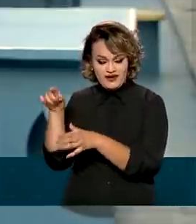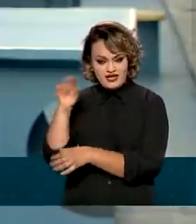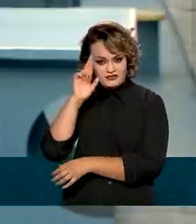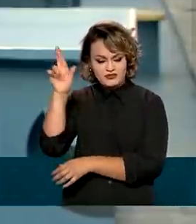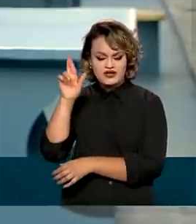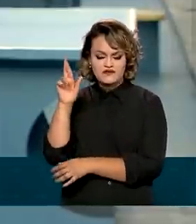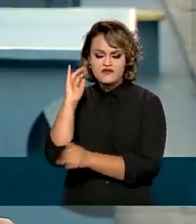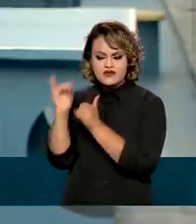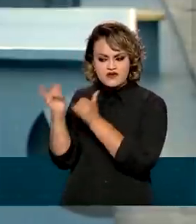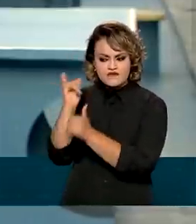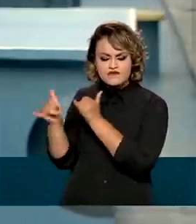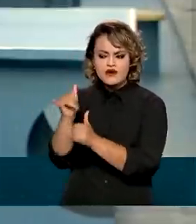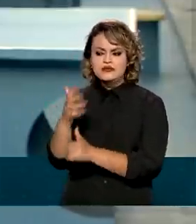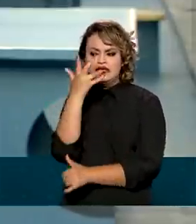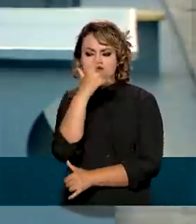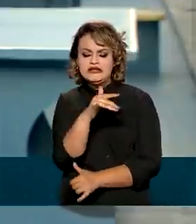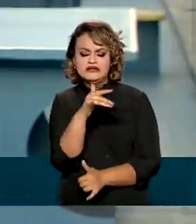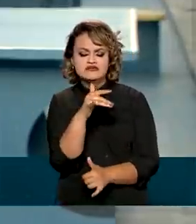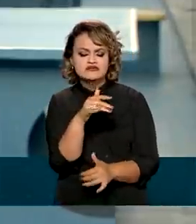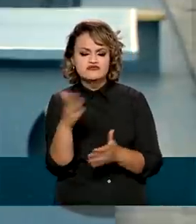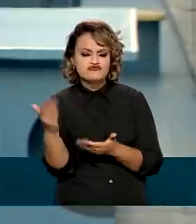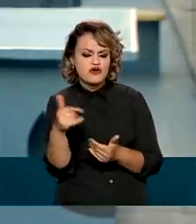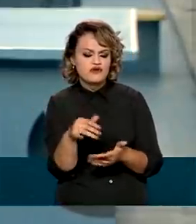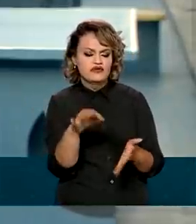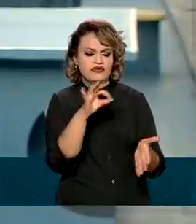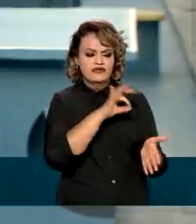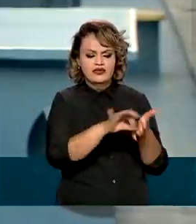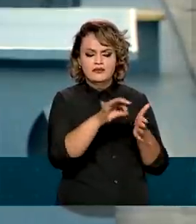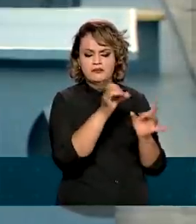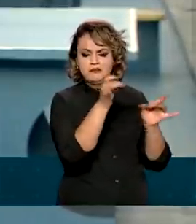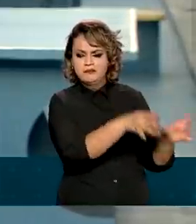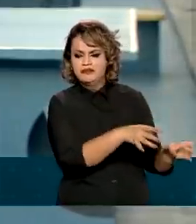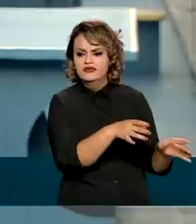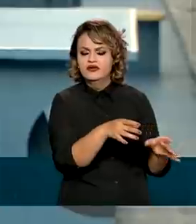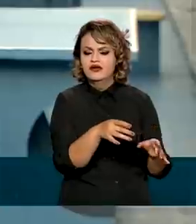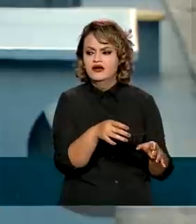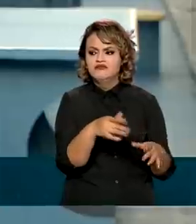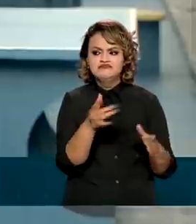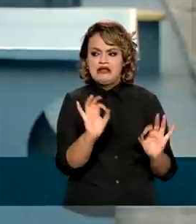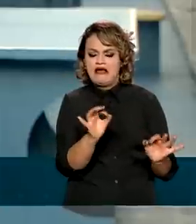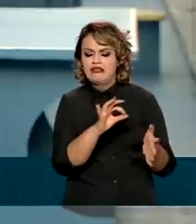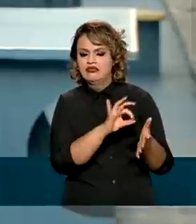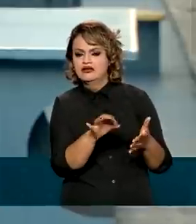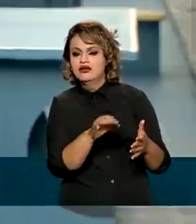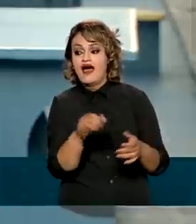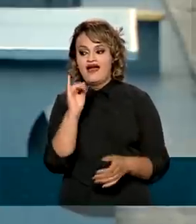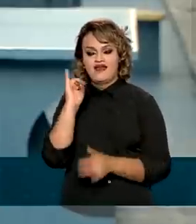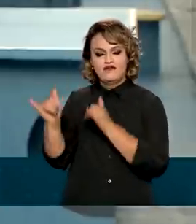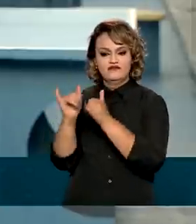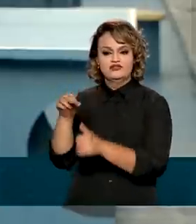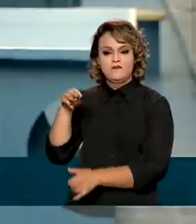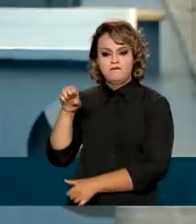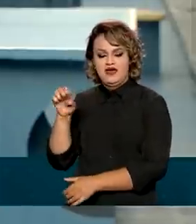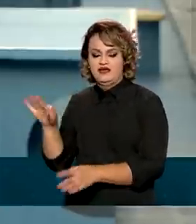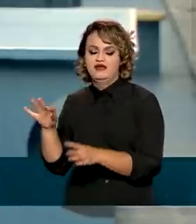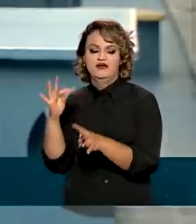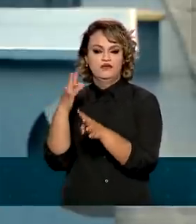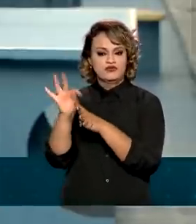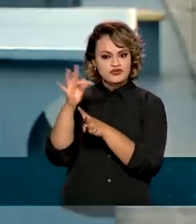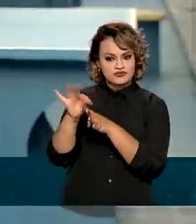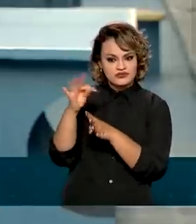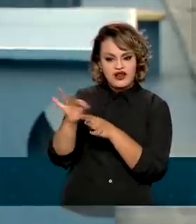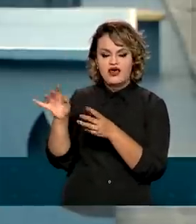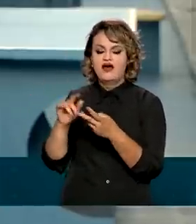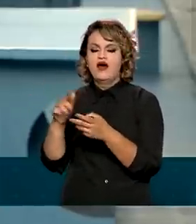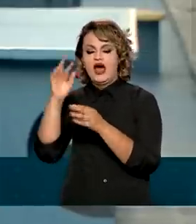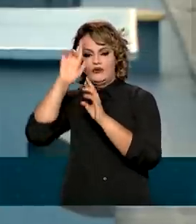sobre crianças e adolescentes não matriculados ou que abandonaram os estudos e notificam o MEC, o Conselho Tutelar e outras